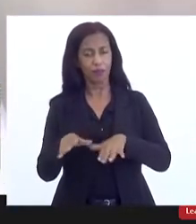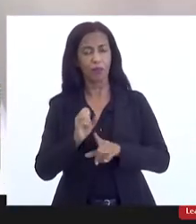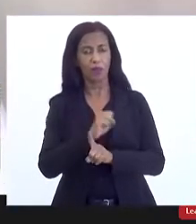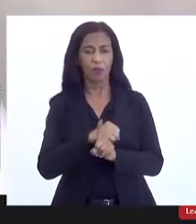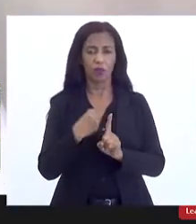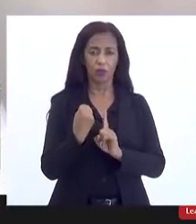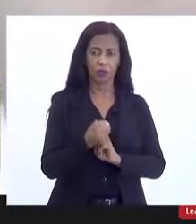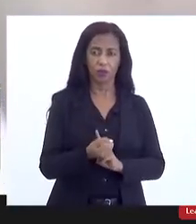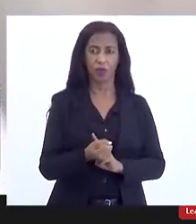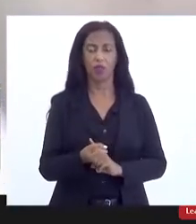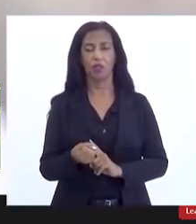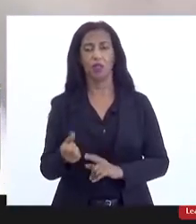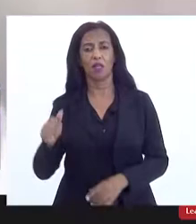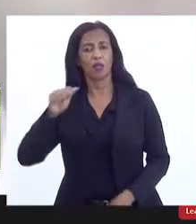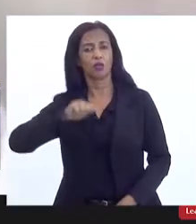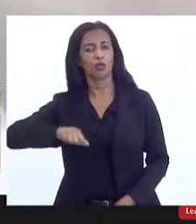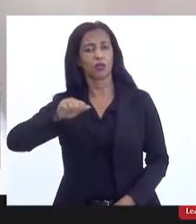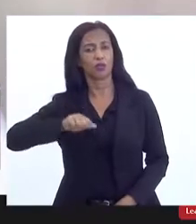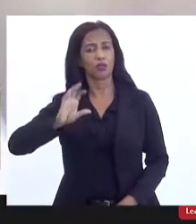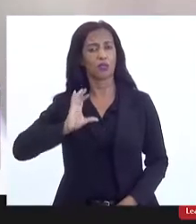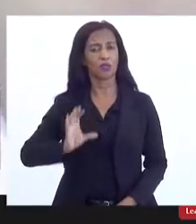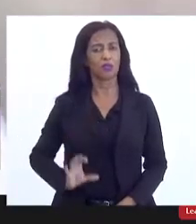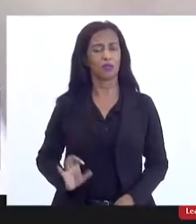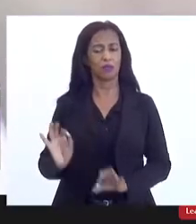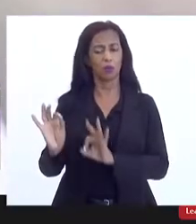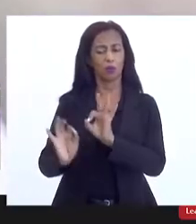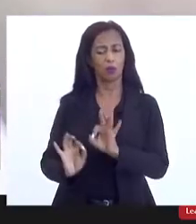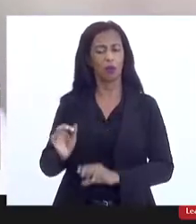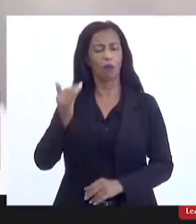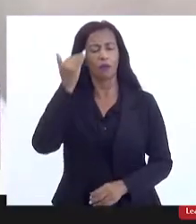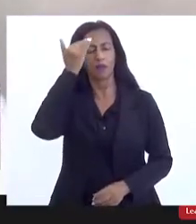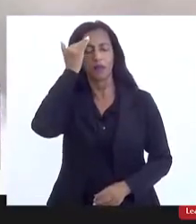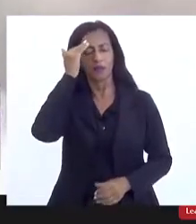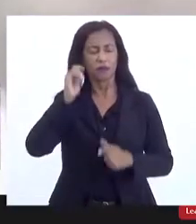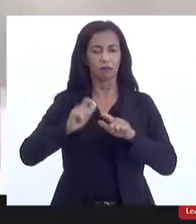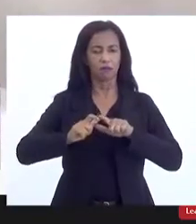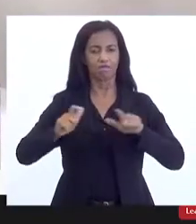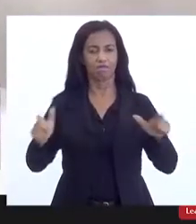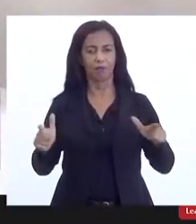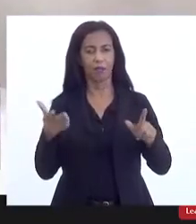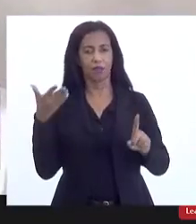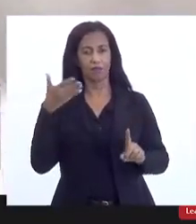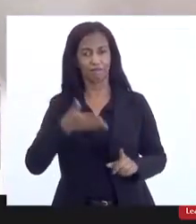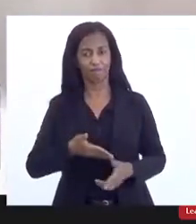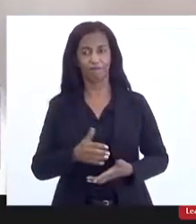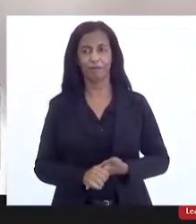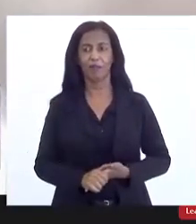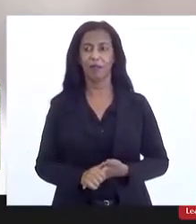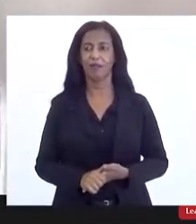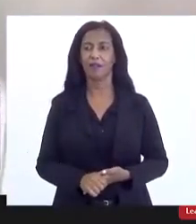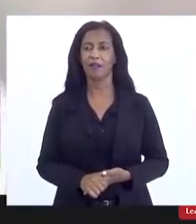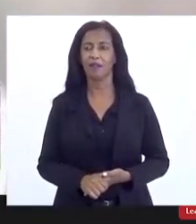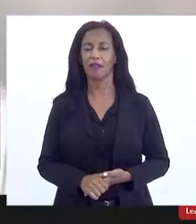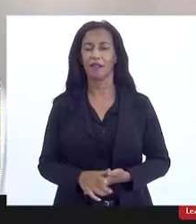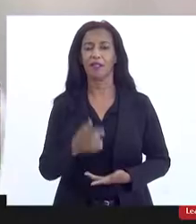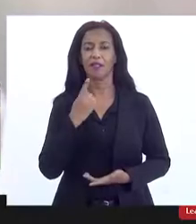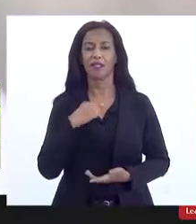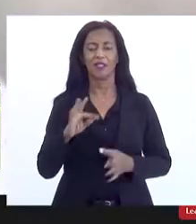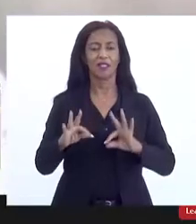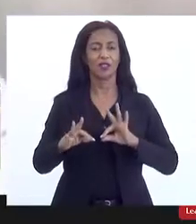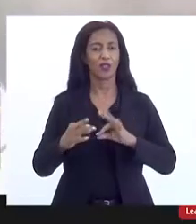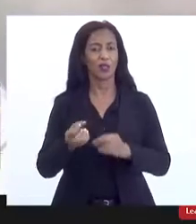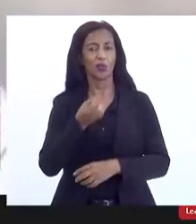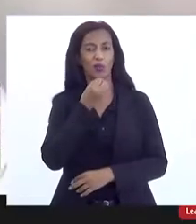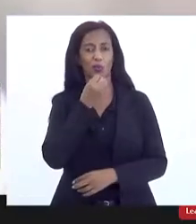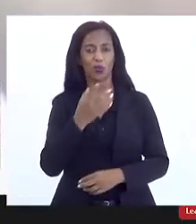sociais, a sociedade civil organizada para ter um entendimento mais amplo sobre a questão. Enfim, desejo a todos uma